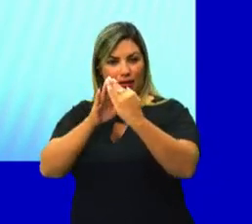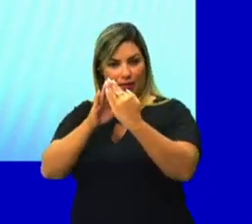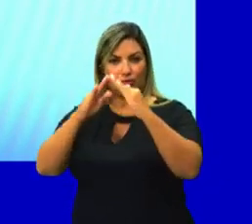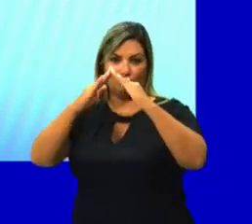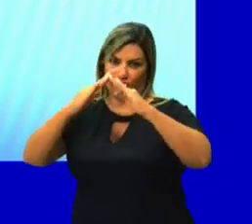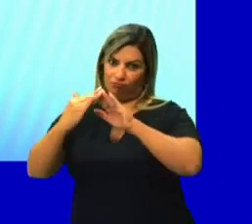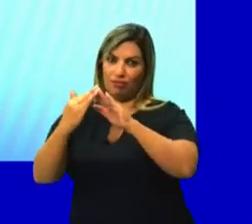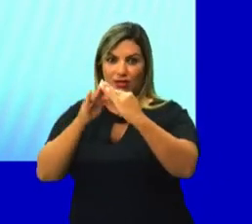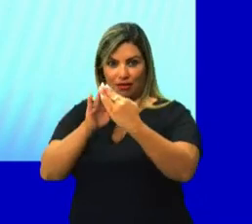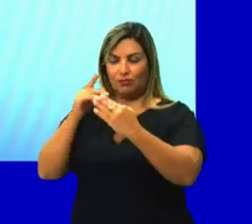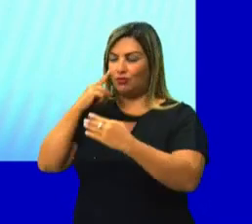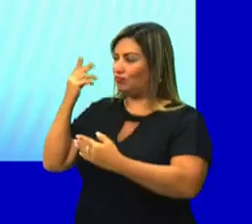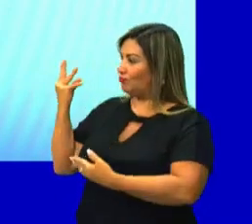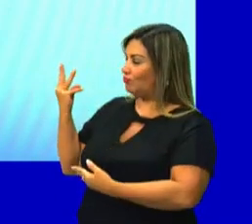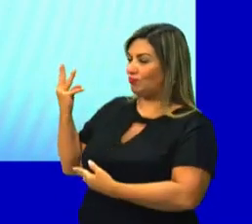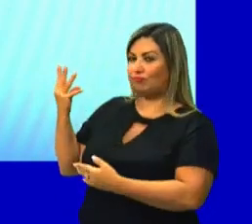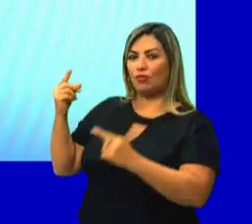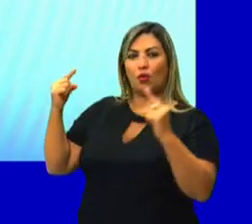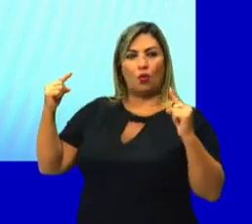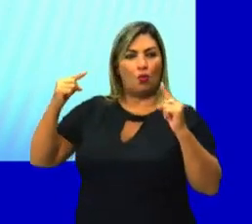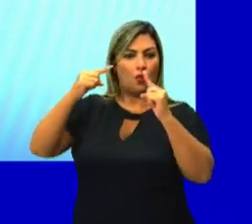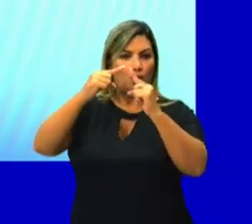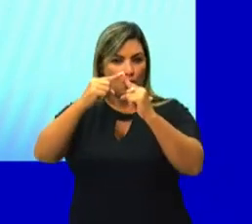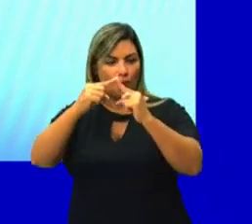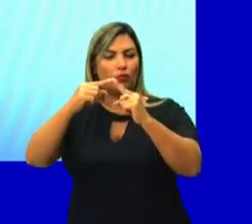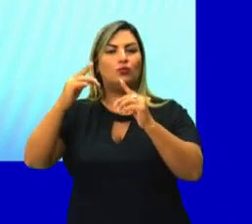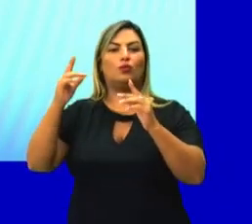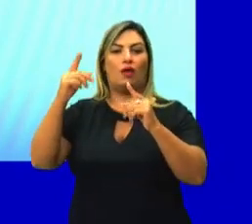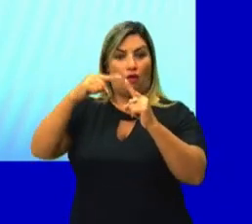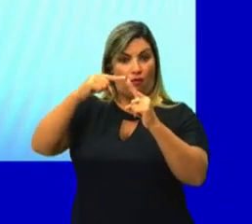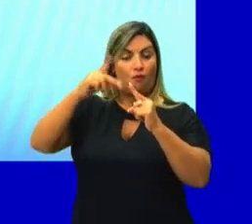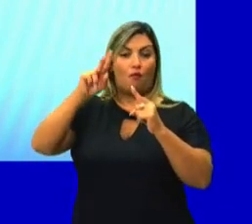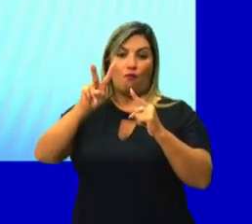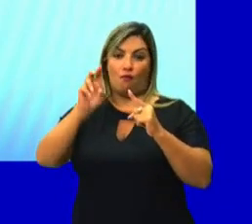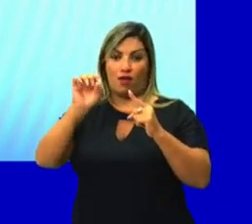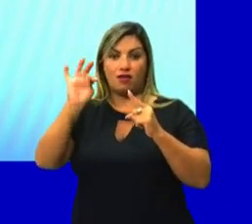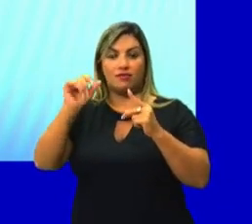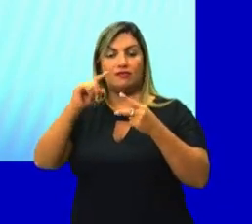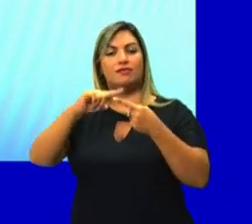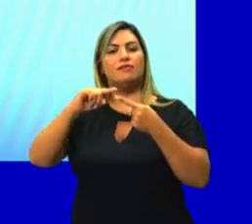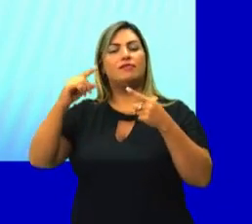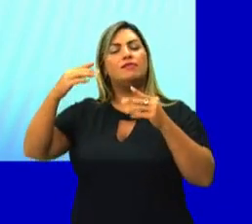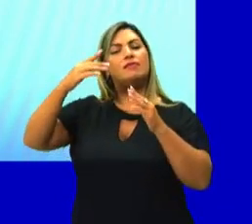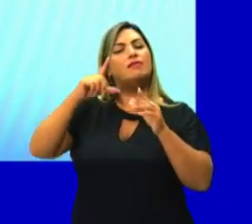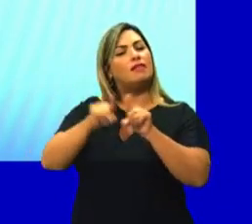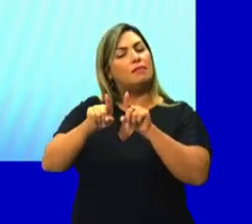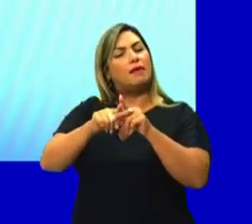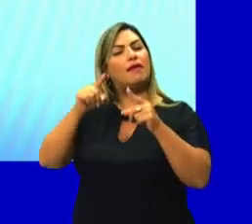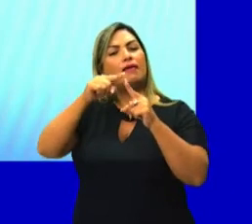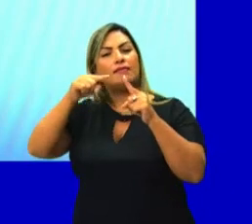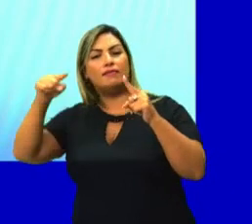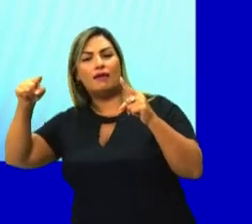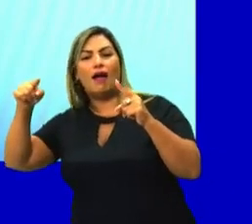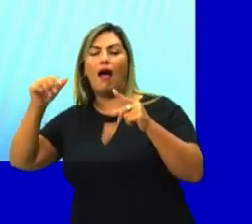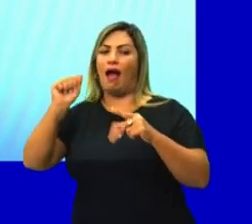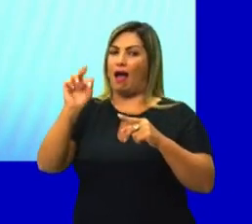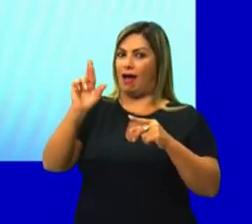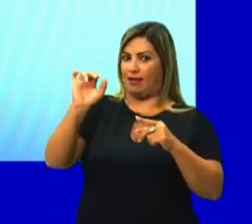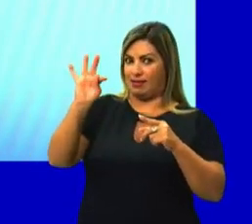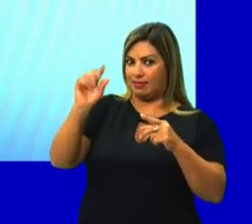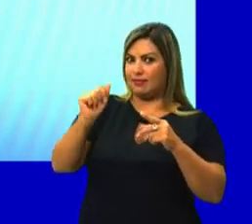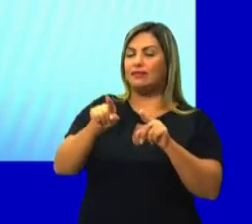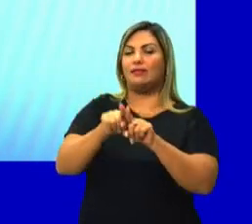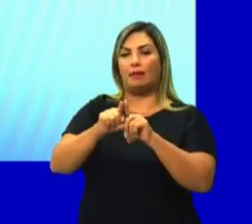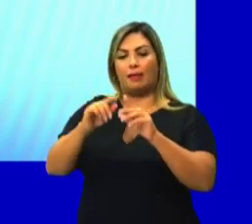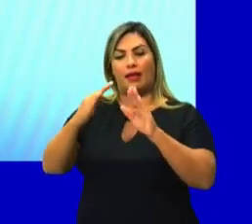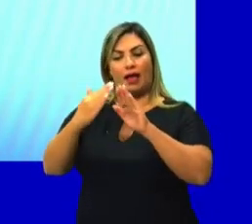arestas. O encontro desse segmento de retas é o vértice. E a gente tem as faces, né? Que é o lado